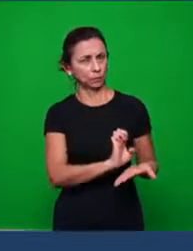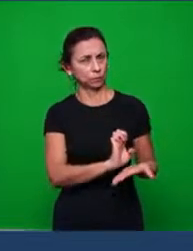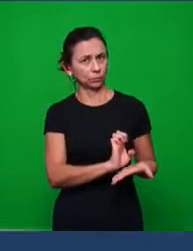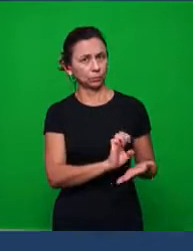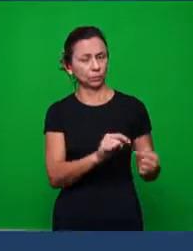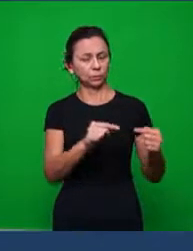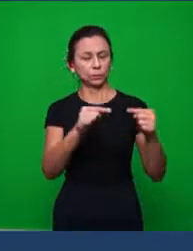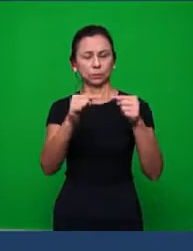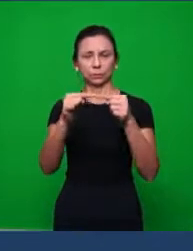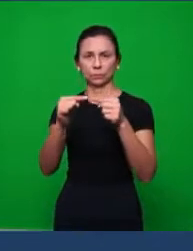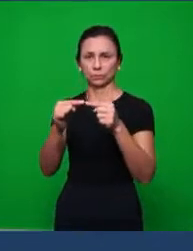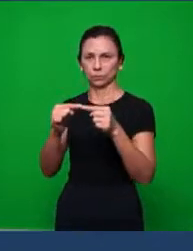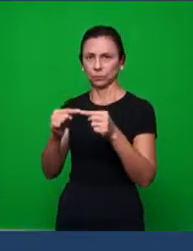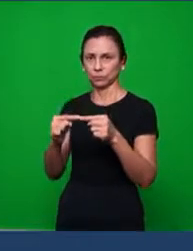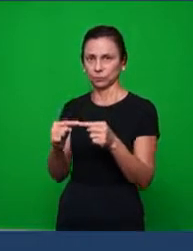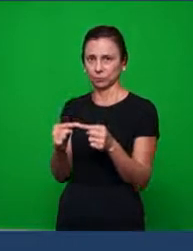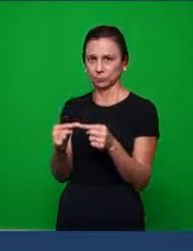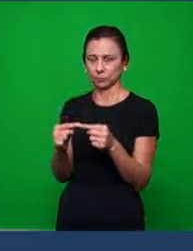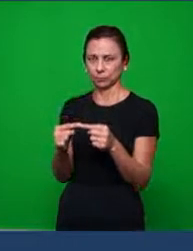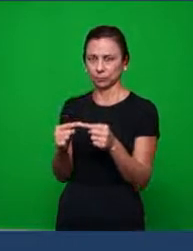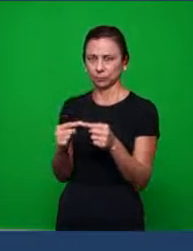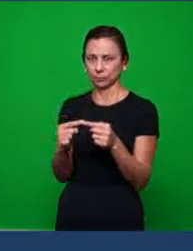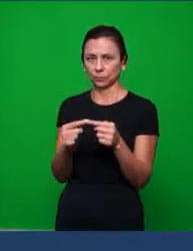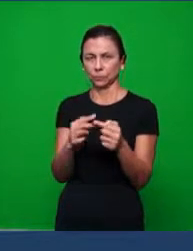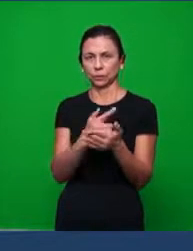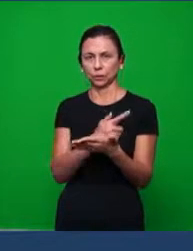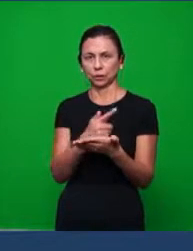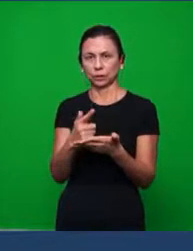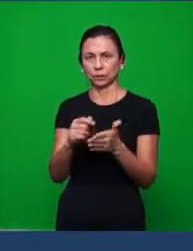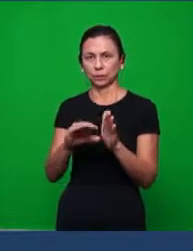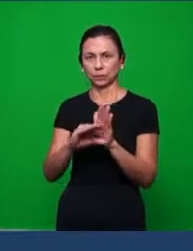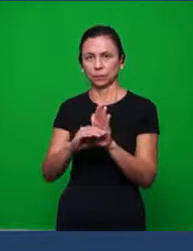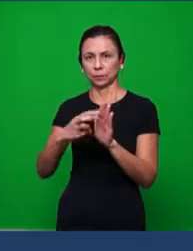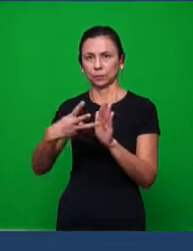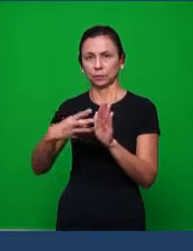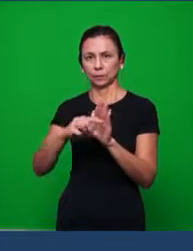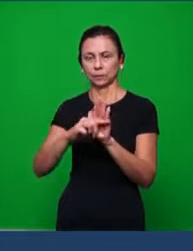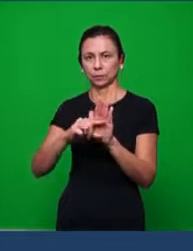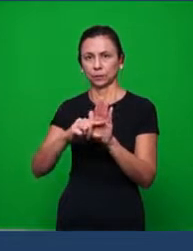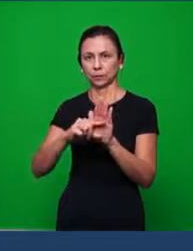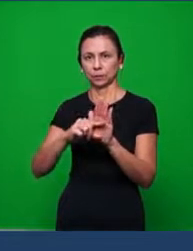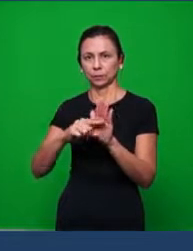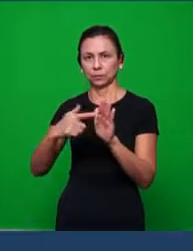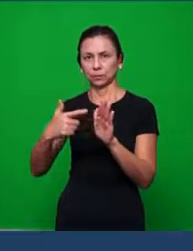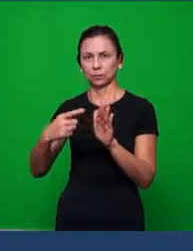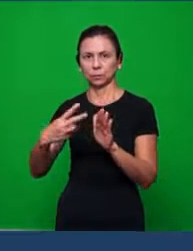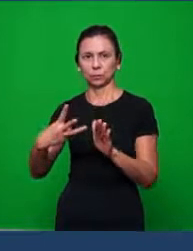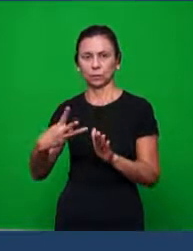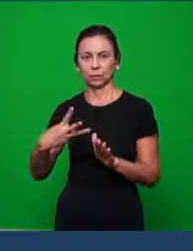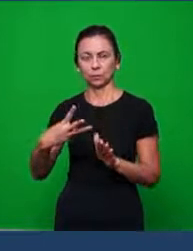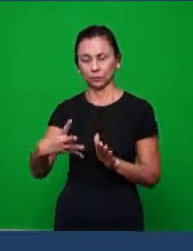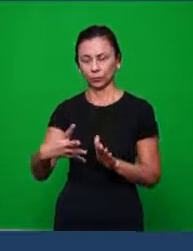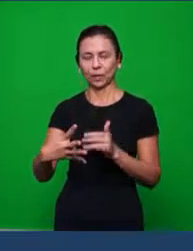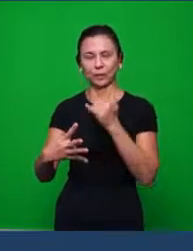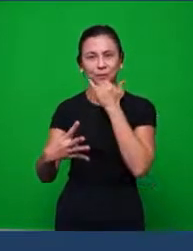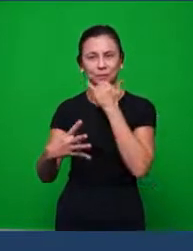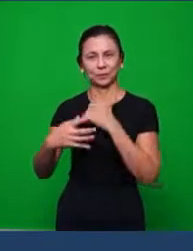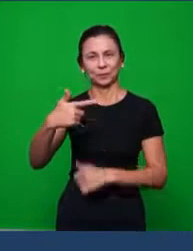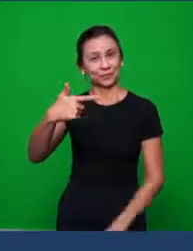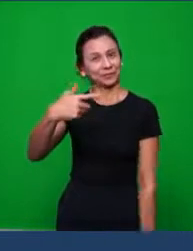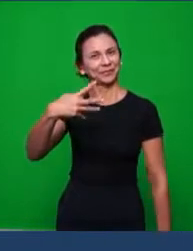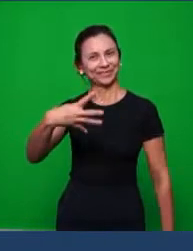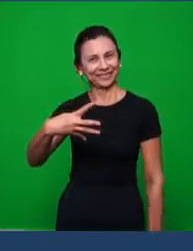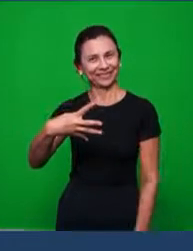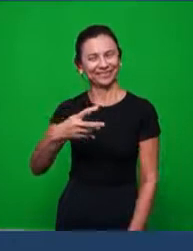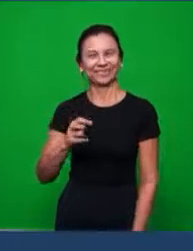relacionado com Gênesis 3,24. Dois minutos. Então, eu vou continuar